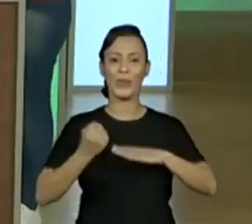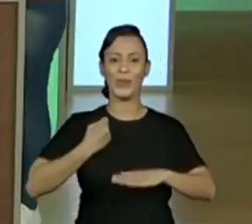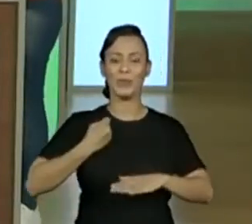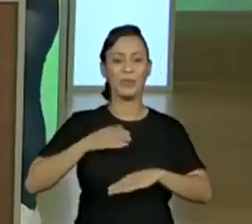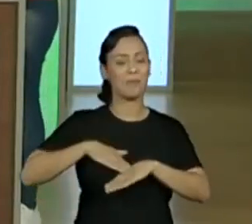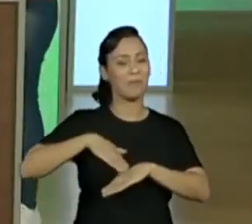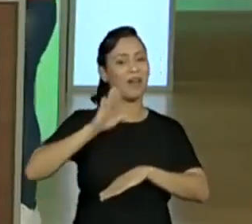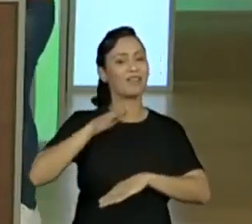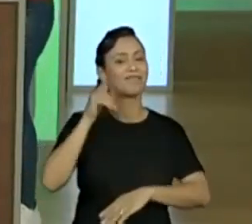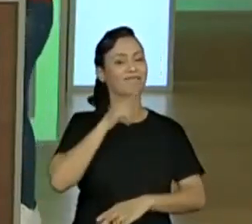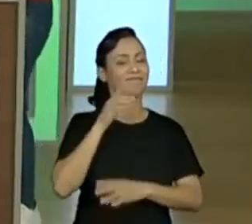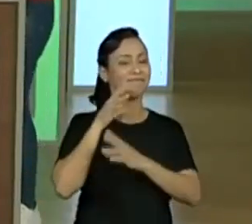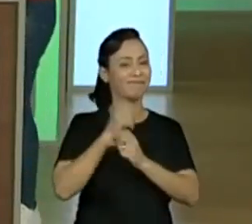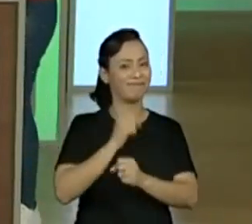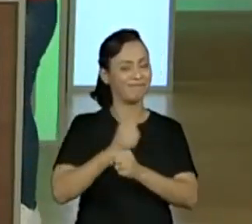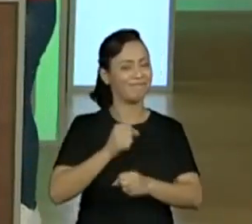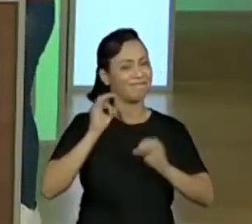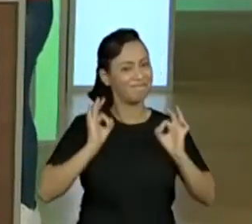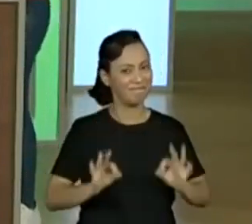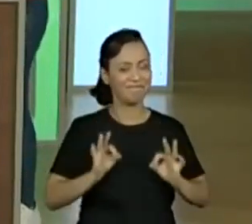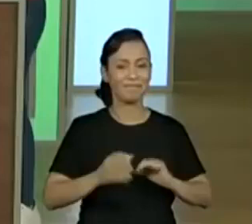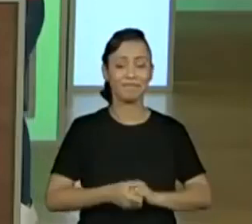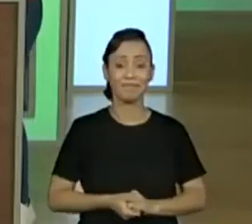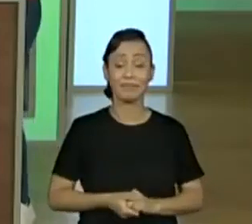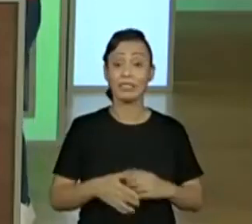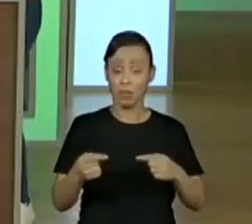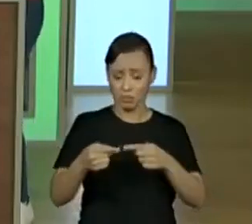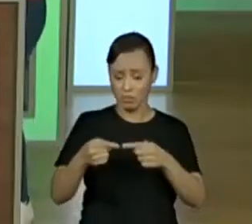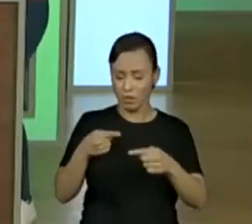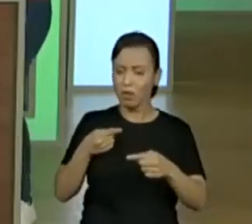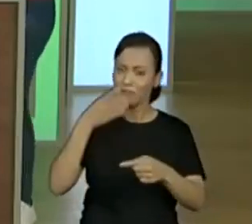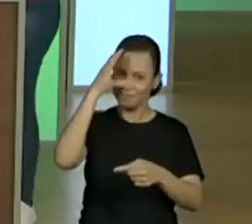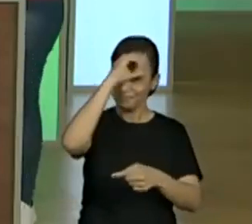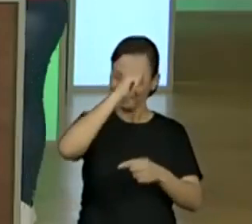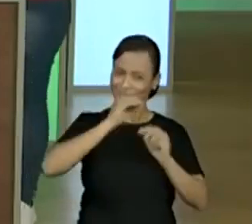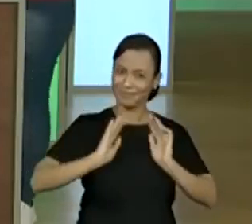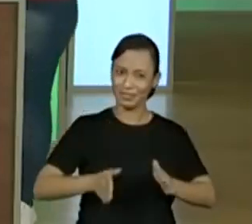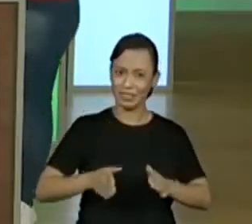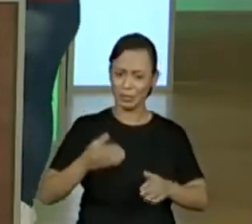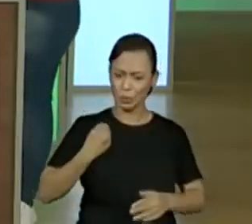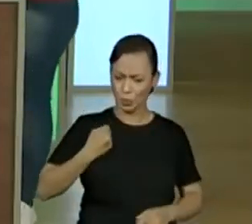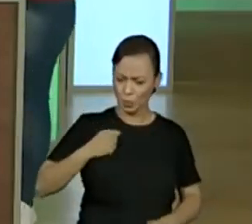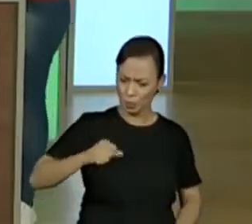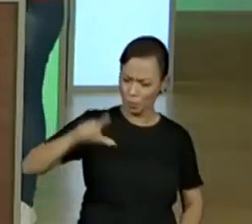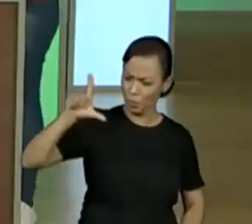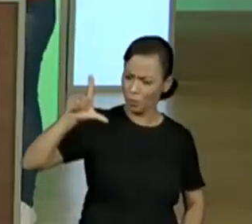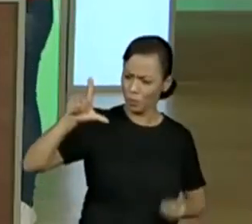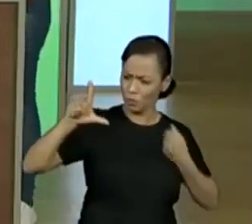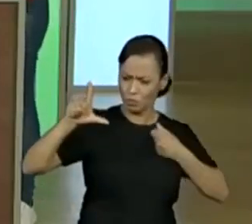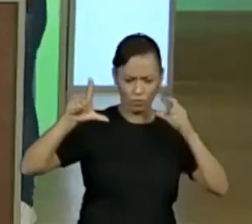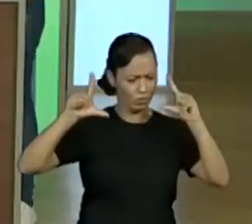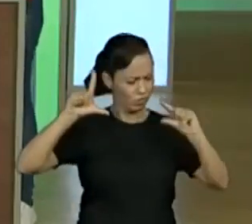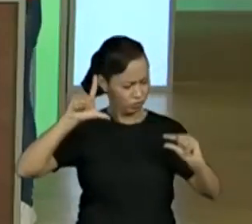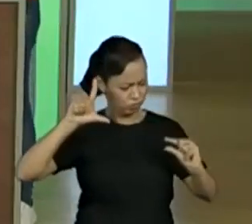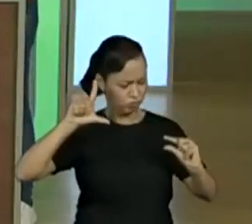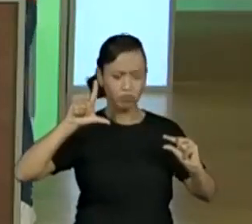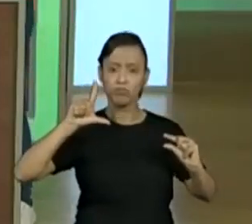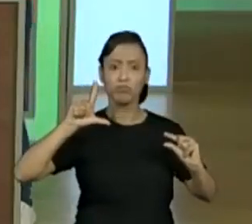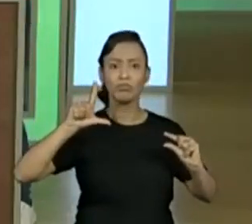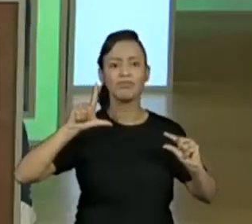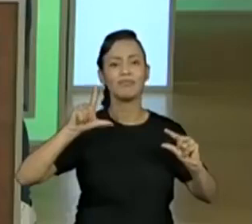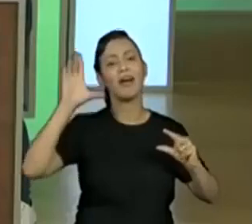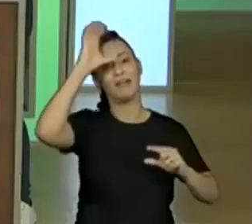maior quantidade. Trabalhamos isso essa semana aqui também. Qual é o maior, qual é o menor? Como esses daqui são números bem